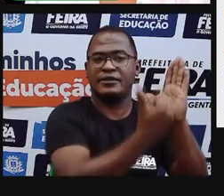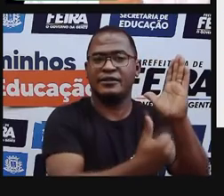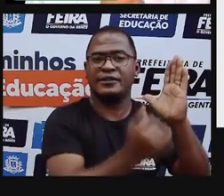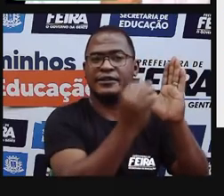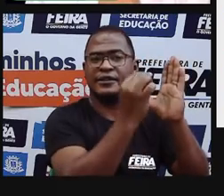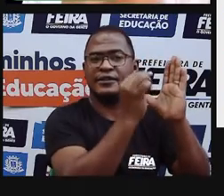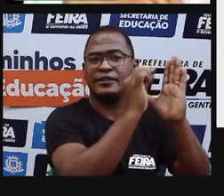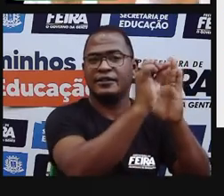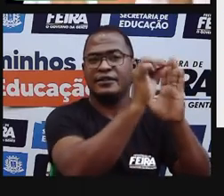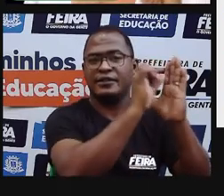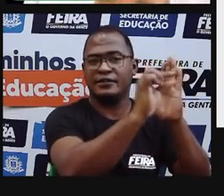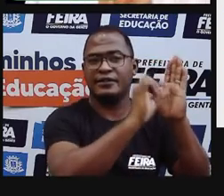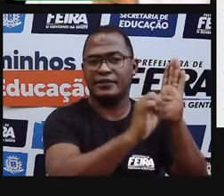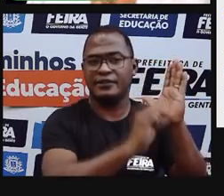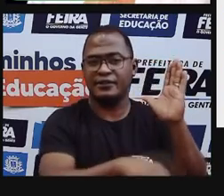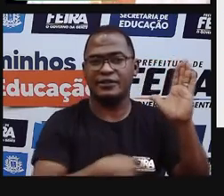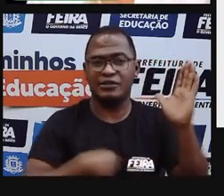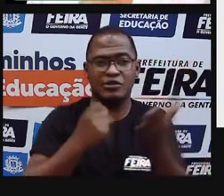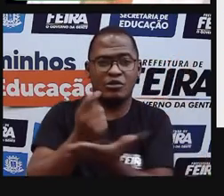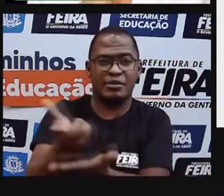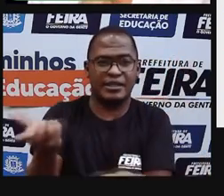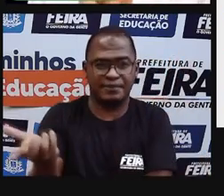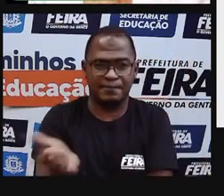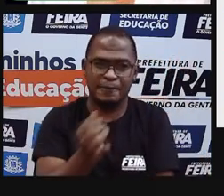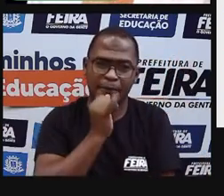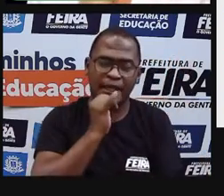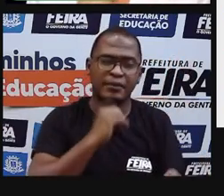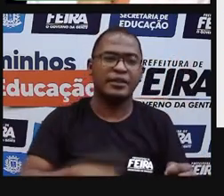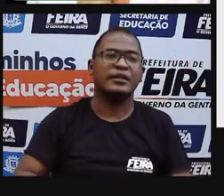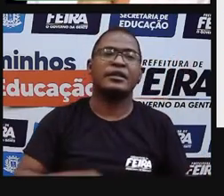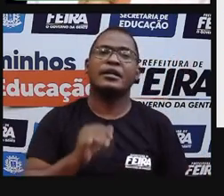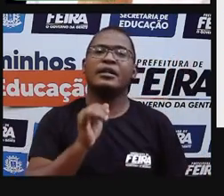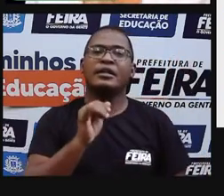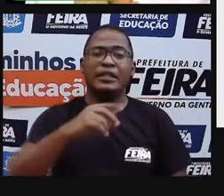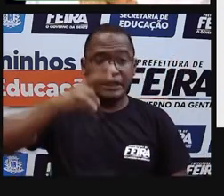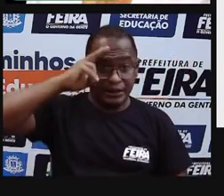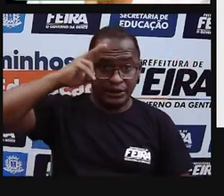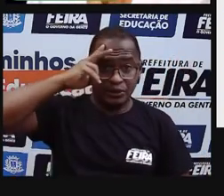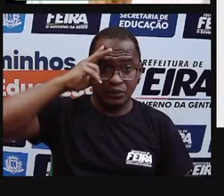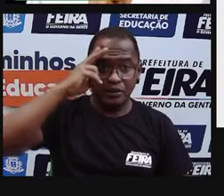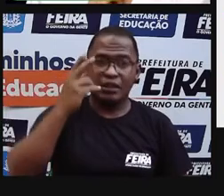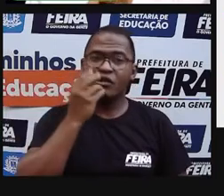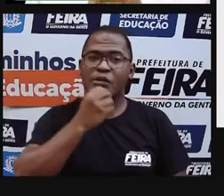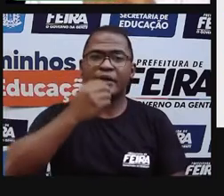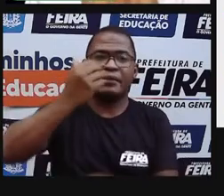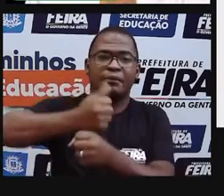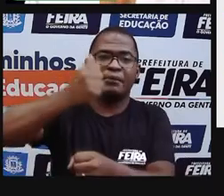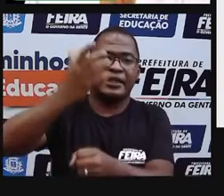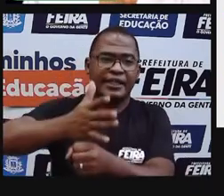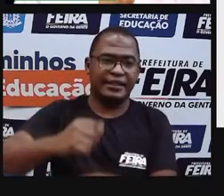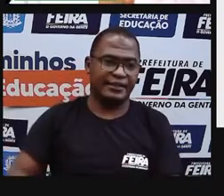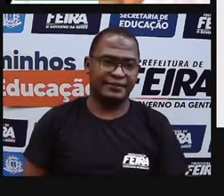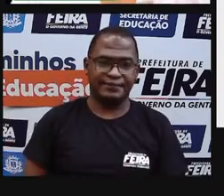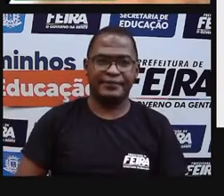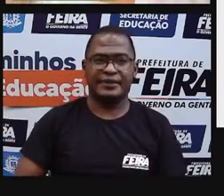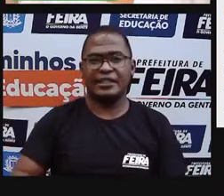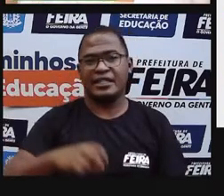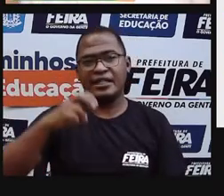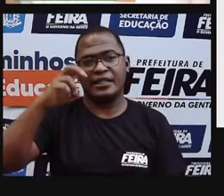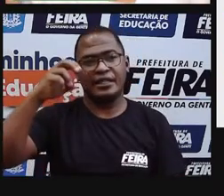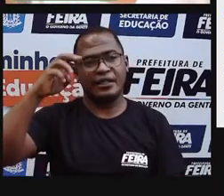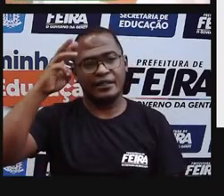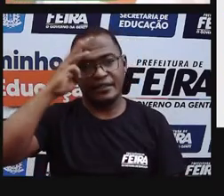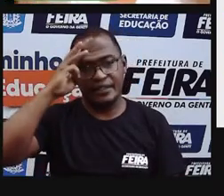cardápio semanal. Por exemplo, eu posso botar. Segundo, eu vou comer batata no jantar. Terça, aipim. São alimentos que não são tão